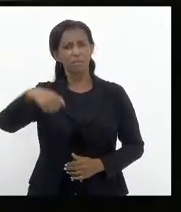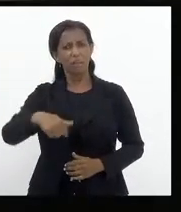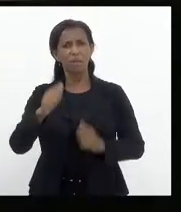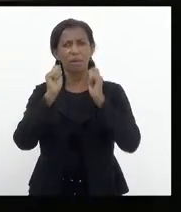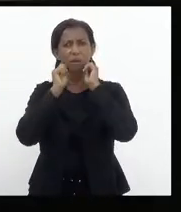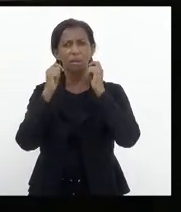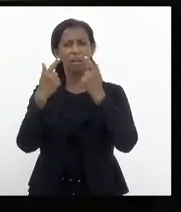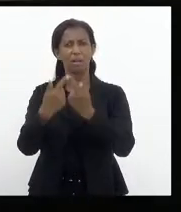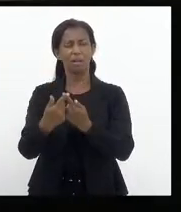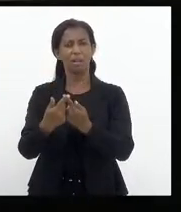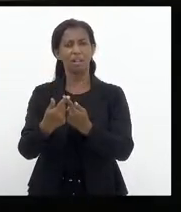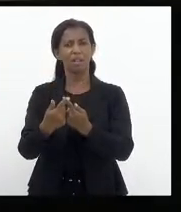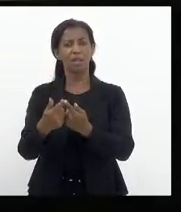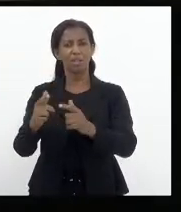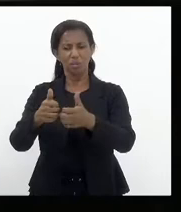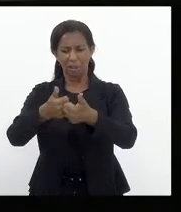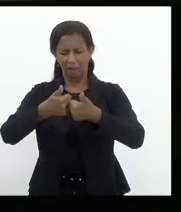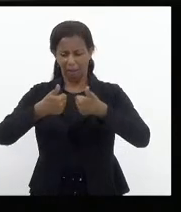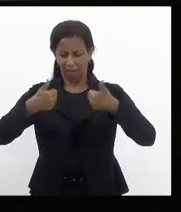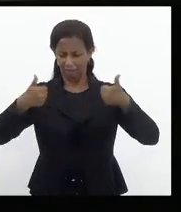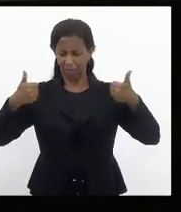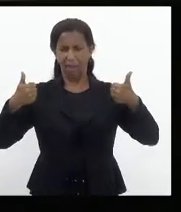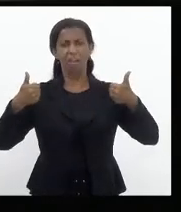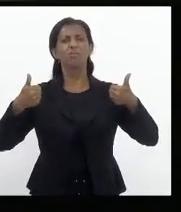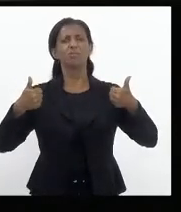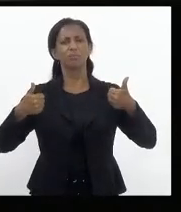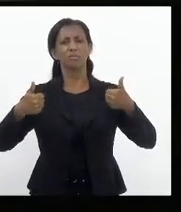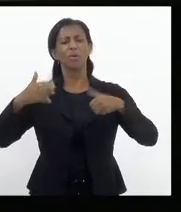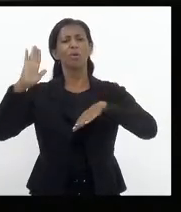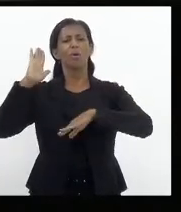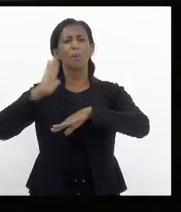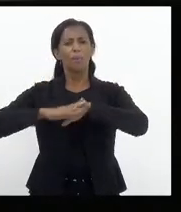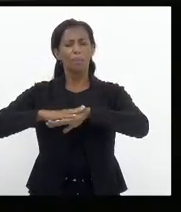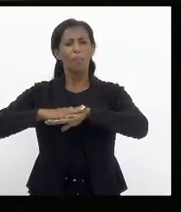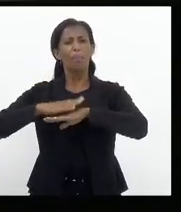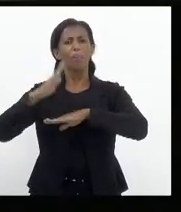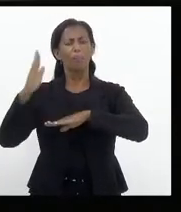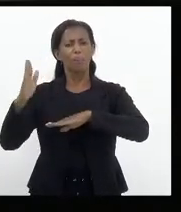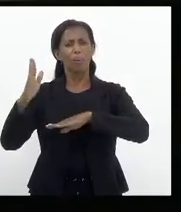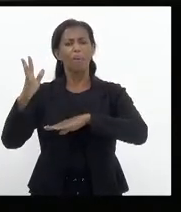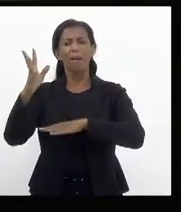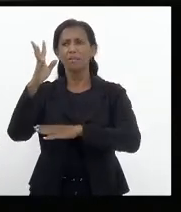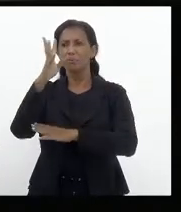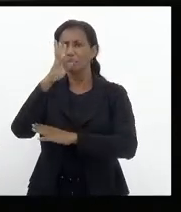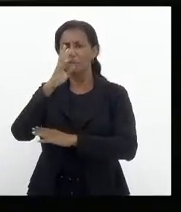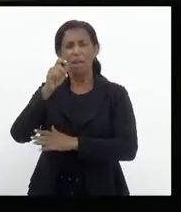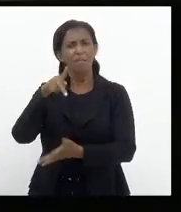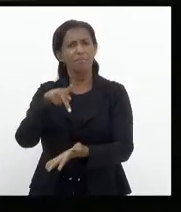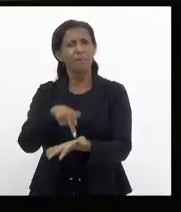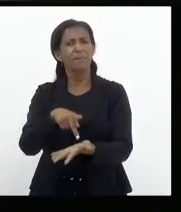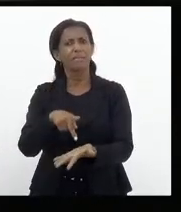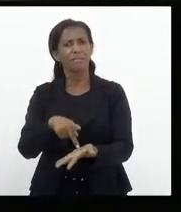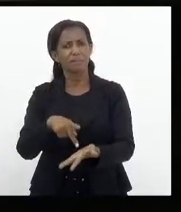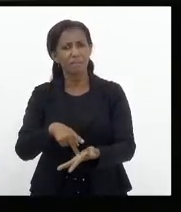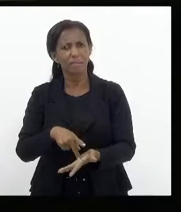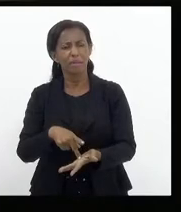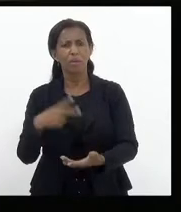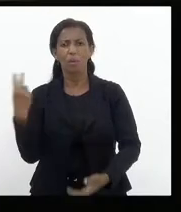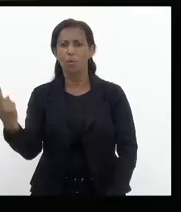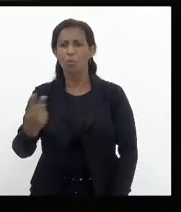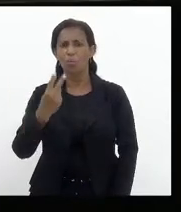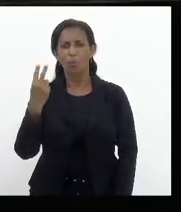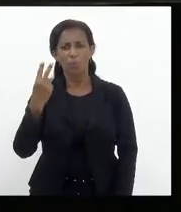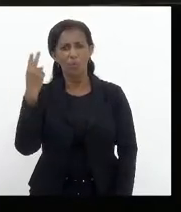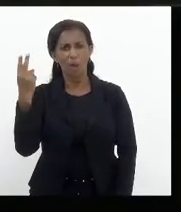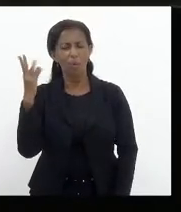e trouxeram cartaz, lembrando, sim, por mais jocoso que possa parecer, é verdade o valor